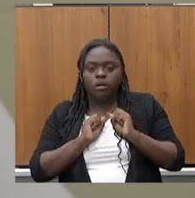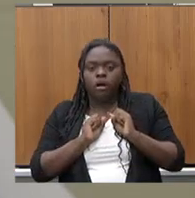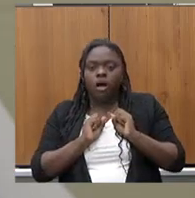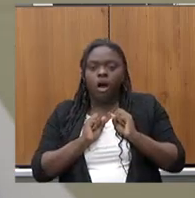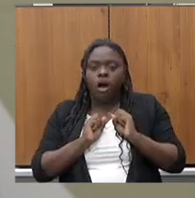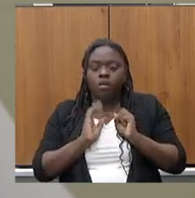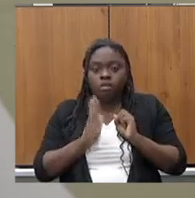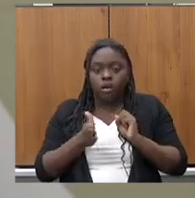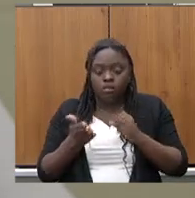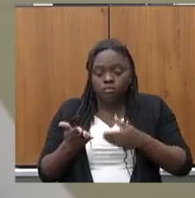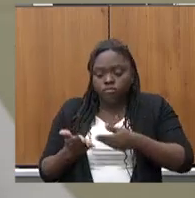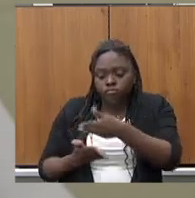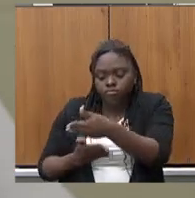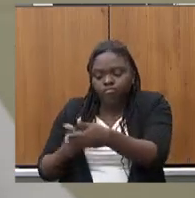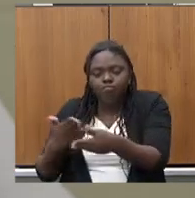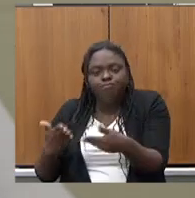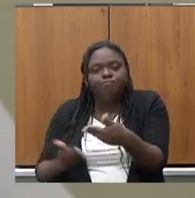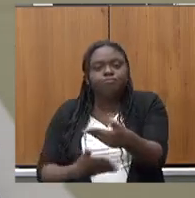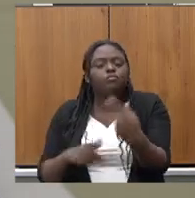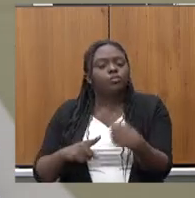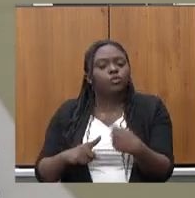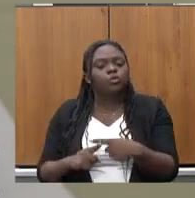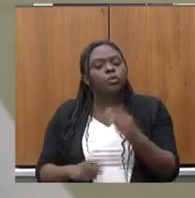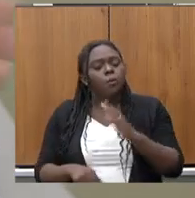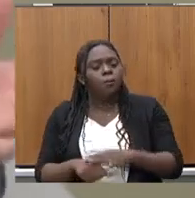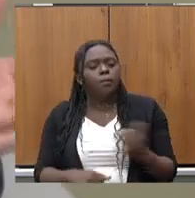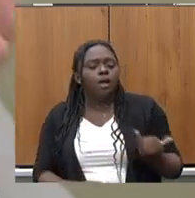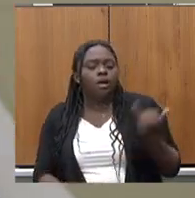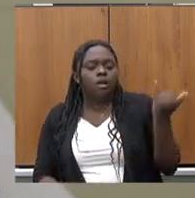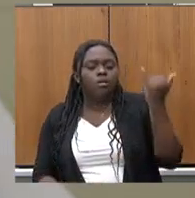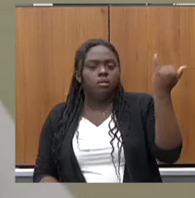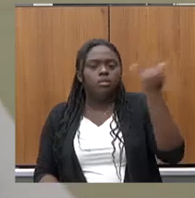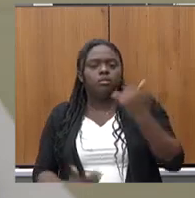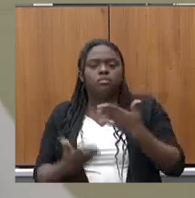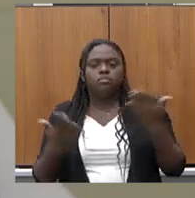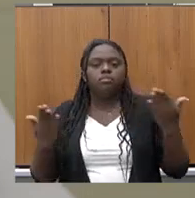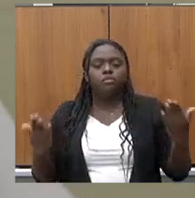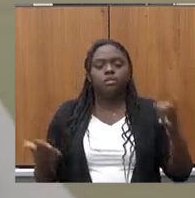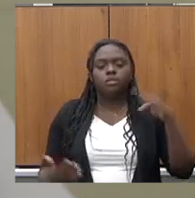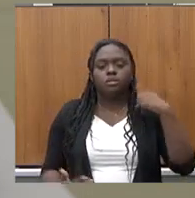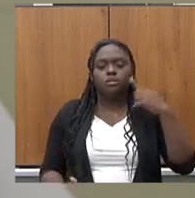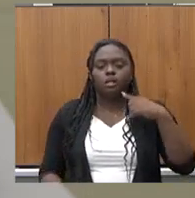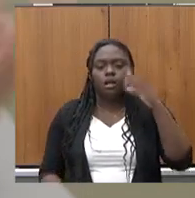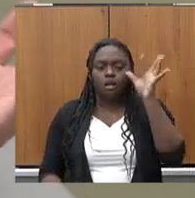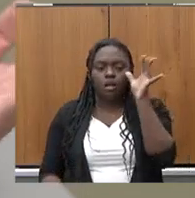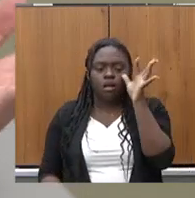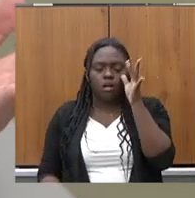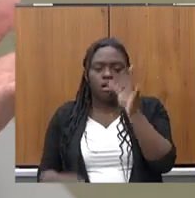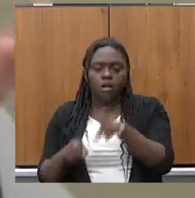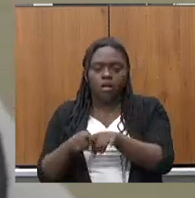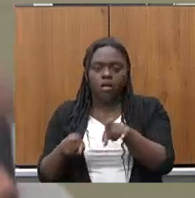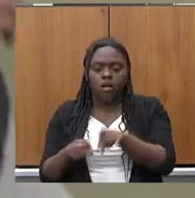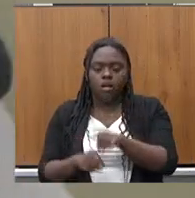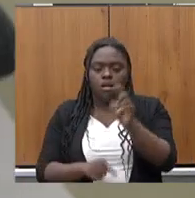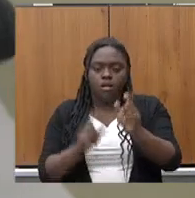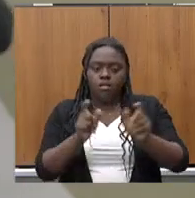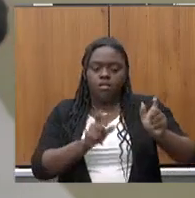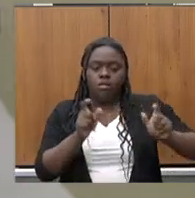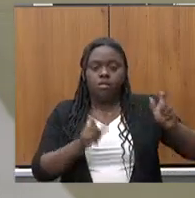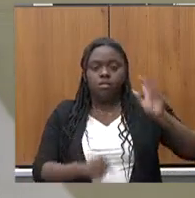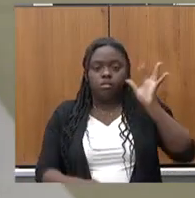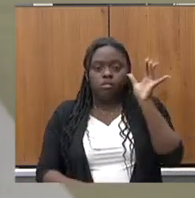implementados. Porque o mais importante, aos parlamentares que nos assistem e aos cidadãos,